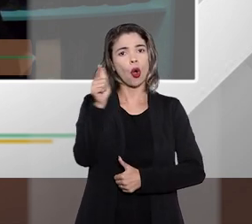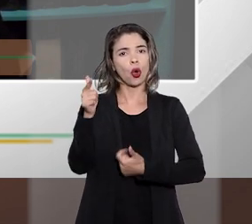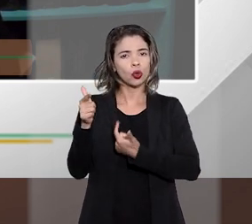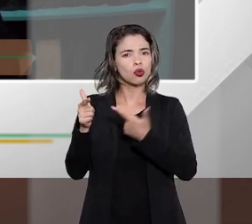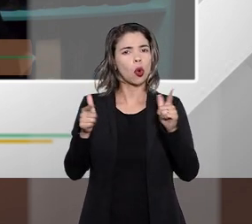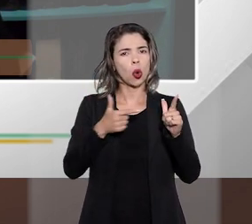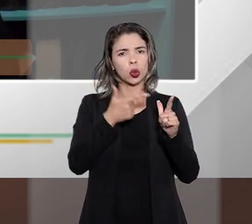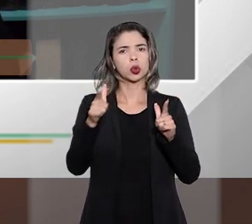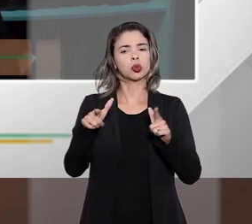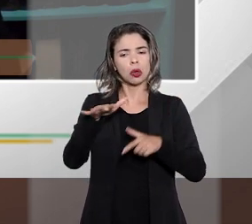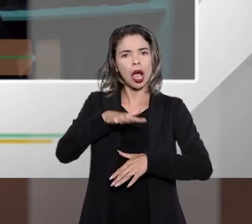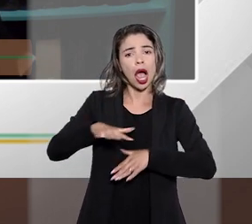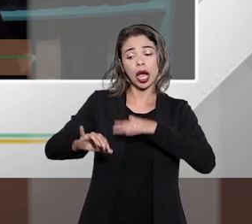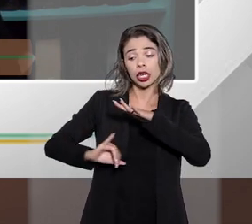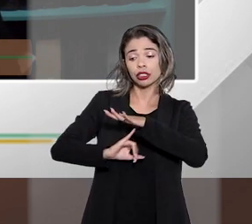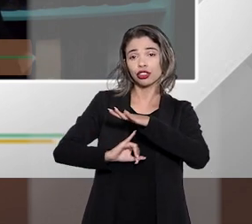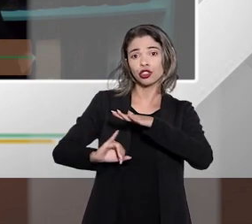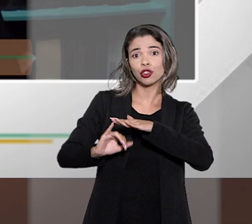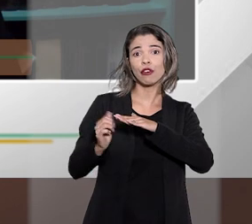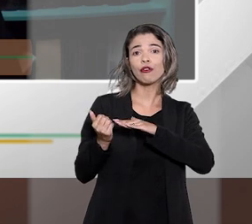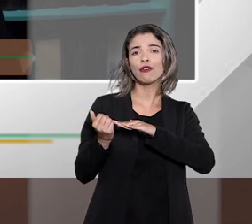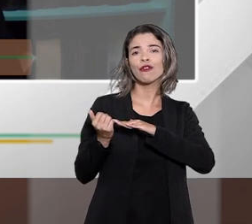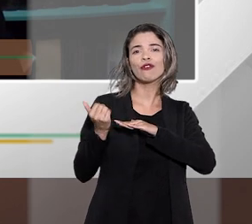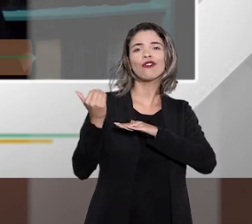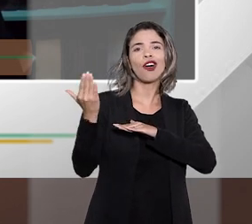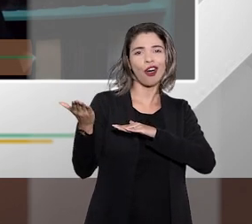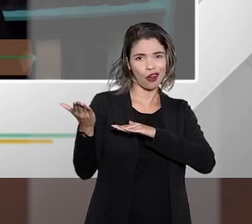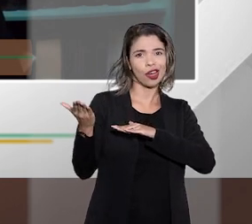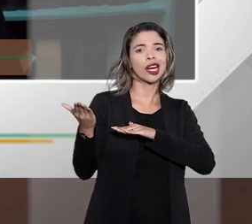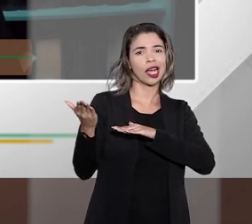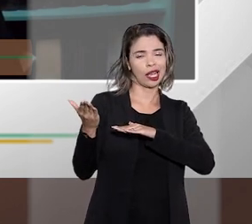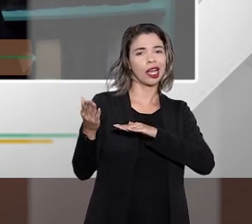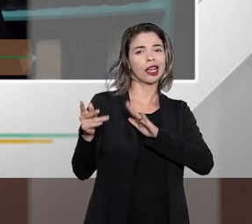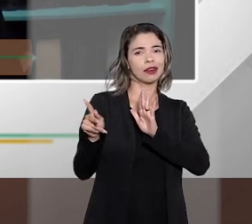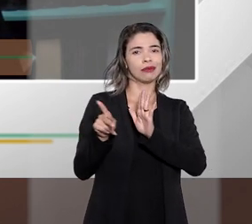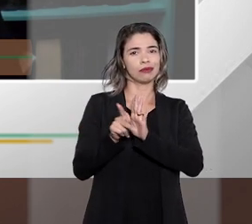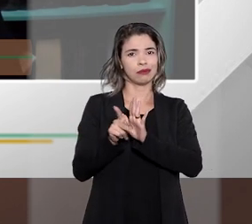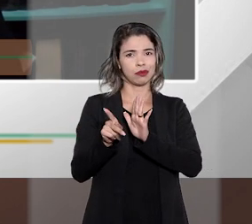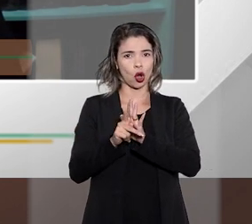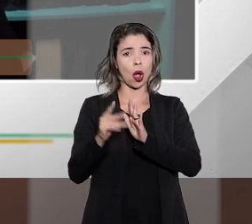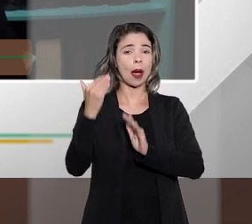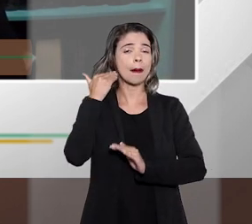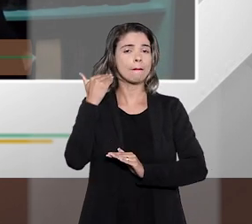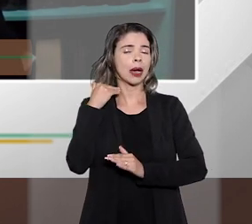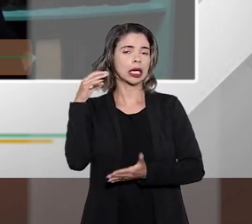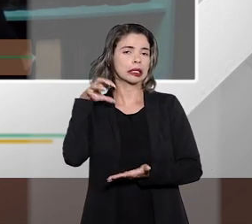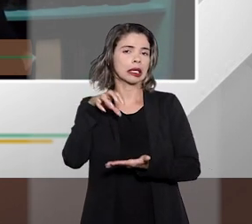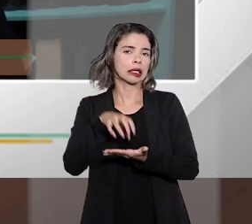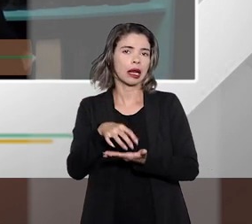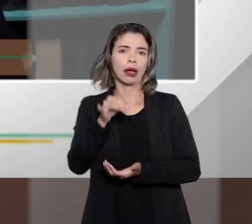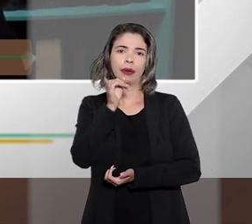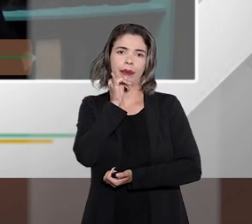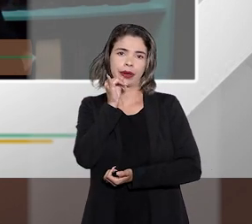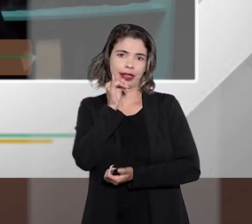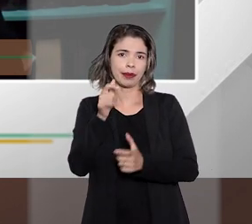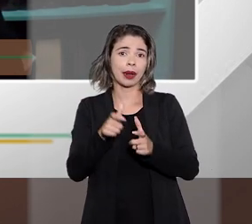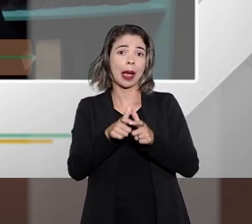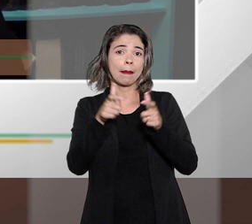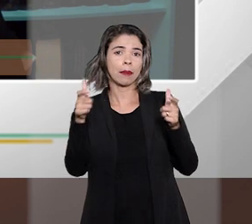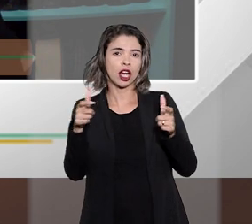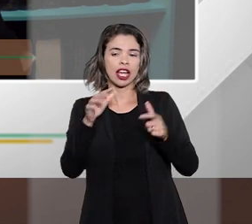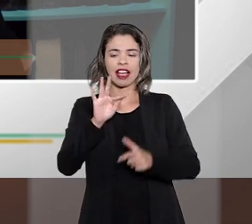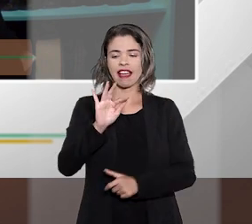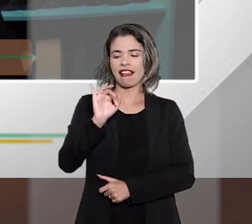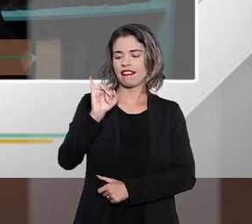instituições fora da regulação do Banco Central, como a maior parte